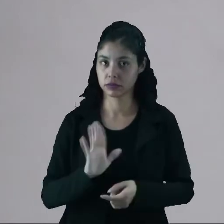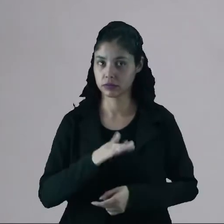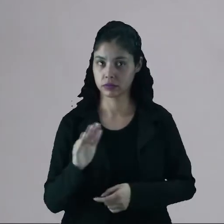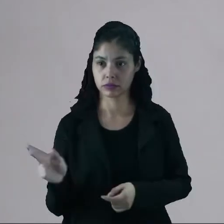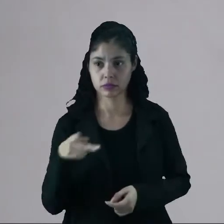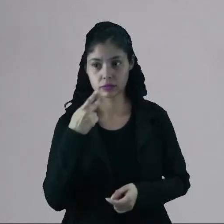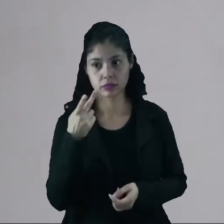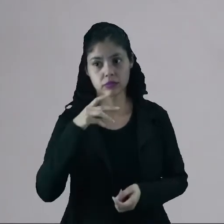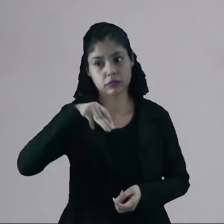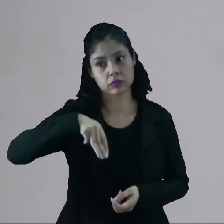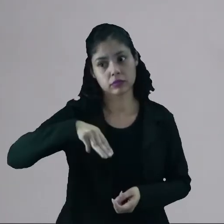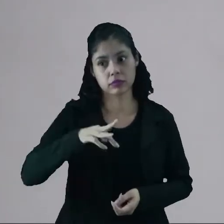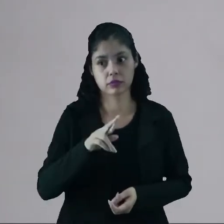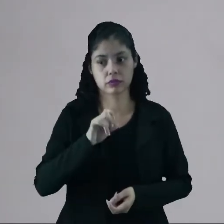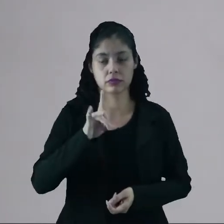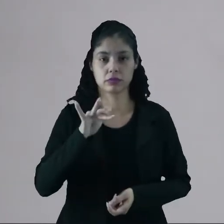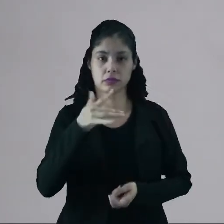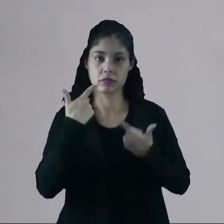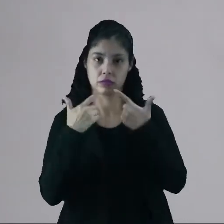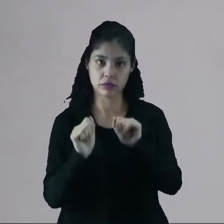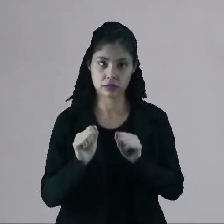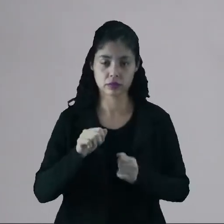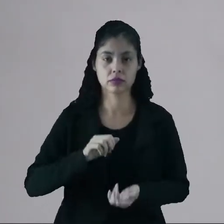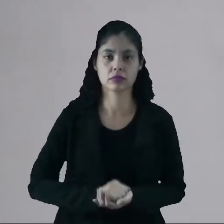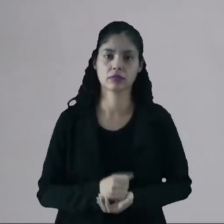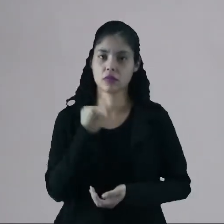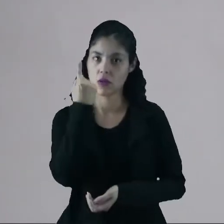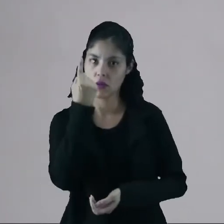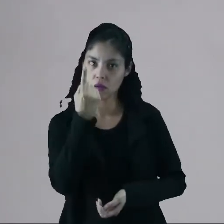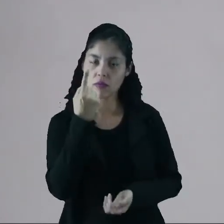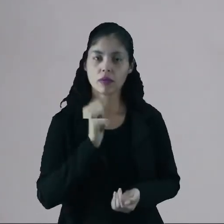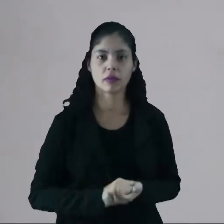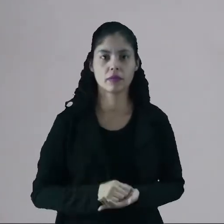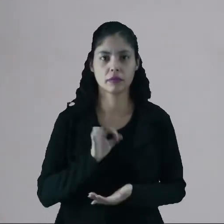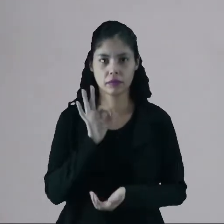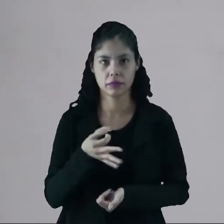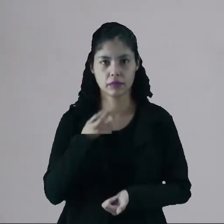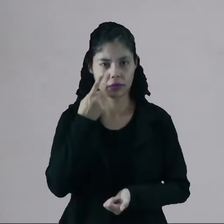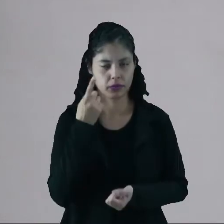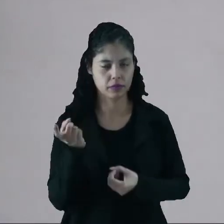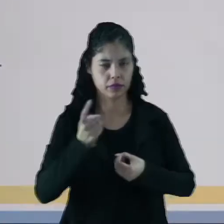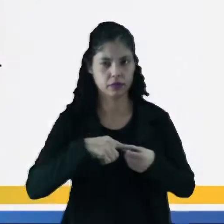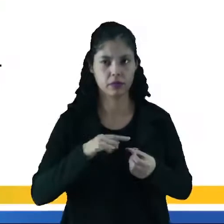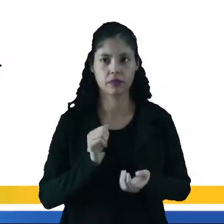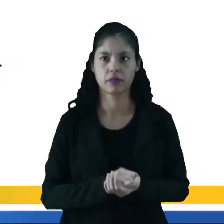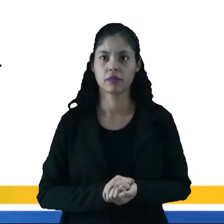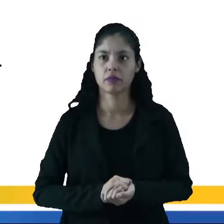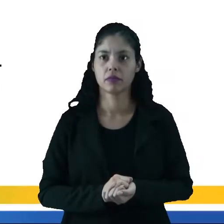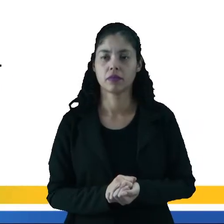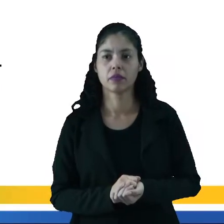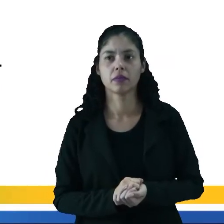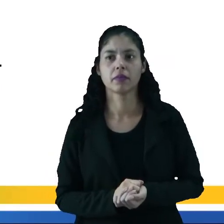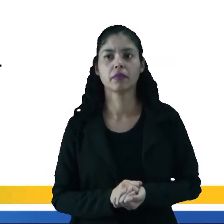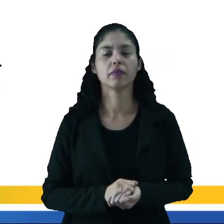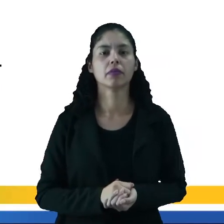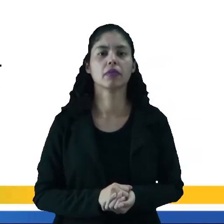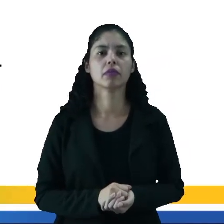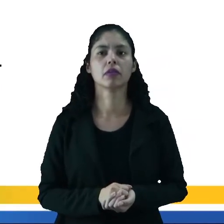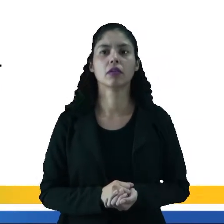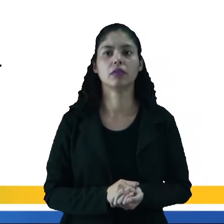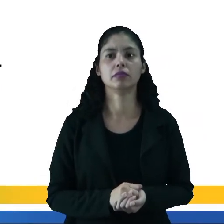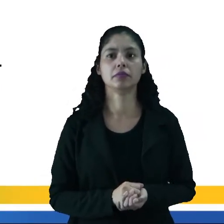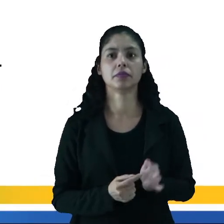quando ele fala de metalinguagem, aí apenas uma questão é correta. Vamos voltar aqui ao slide e acompanhar.